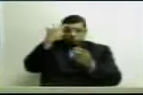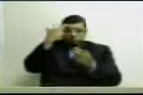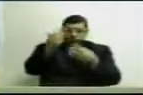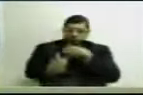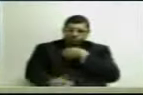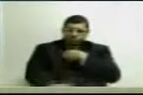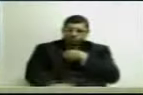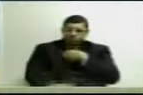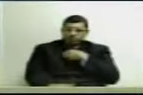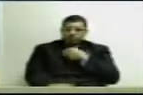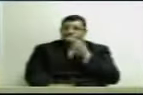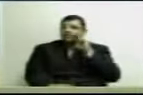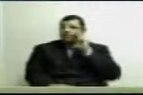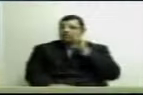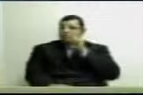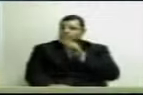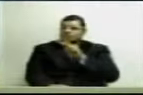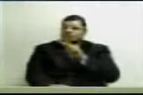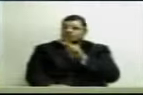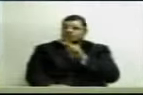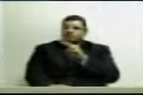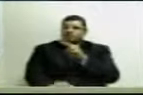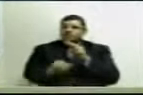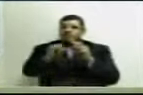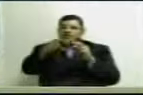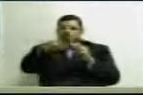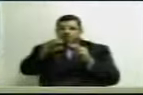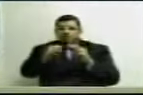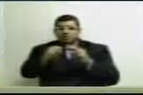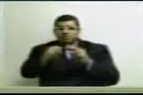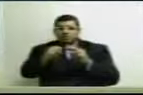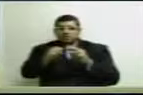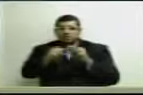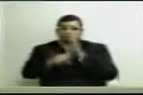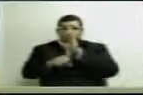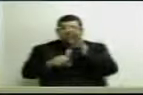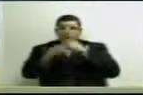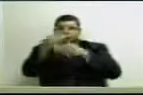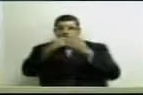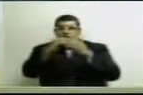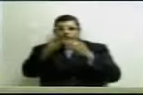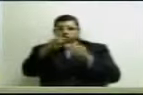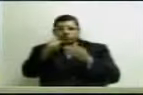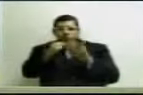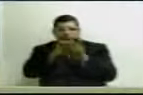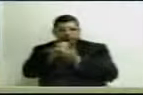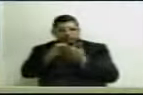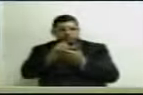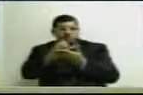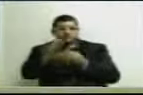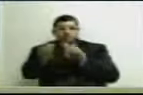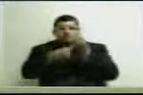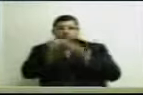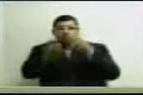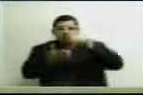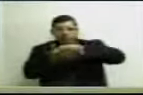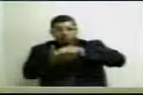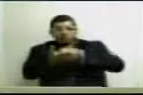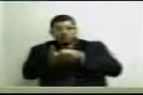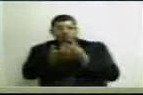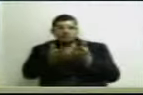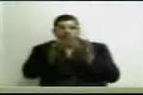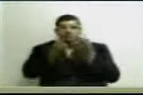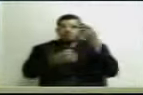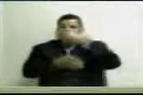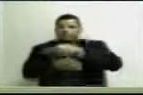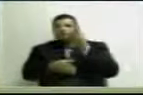no sentido de reestabelecer o ICMS de 1% sobre a cesta básica, com garantias